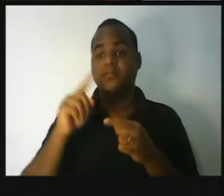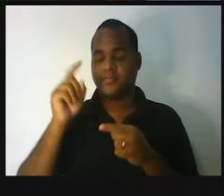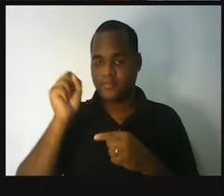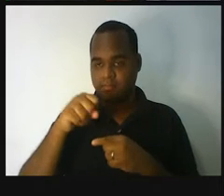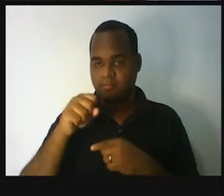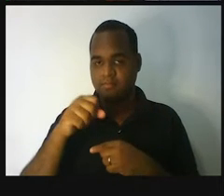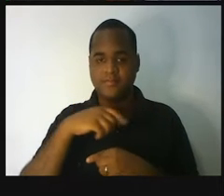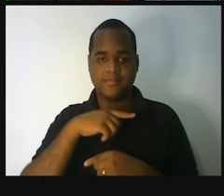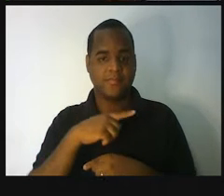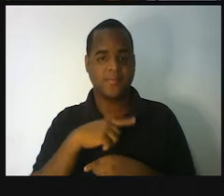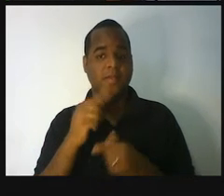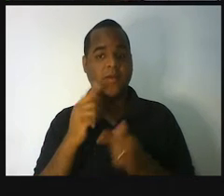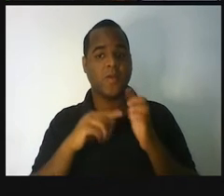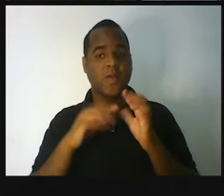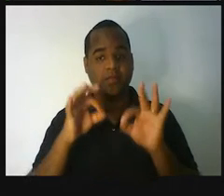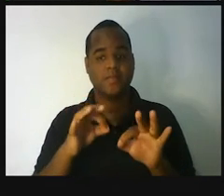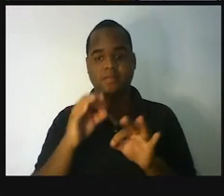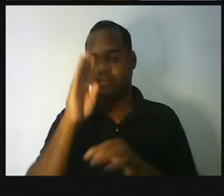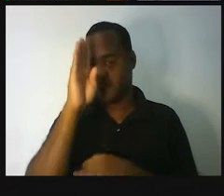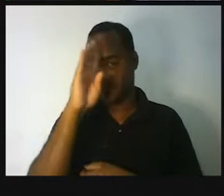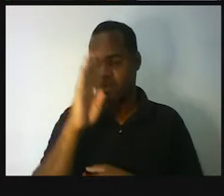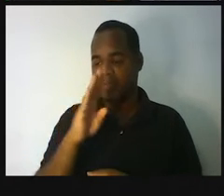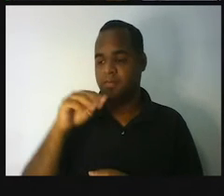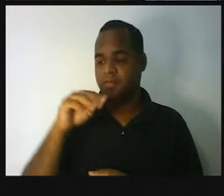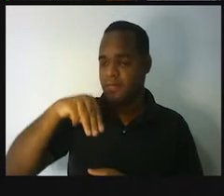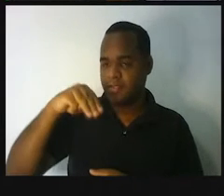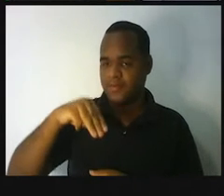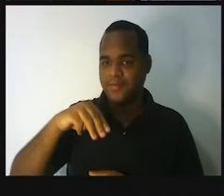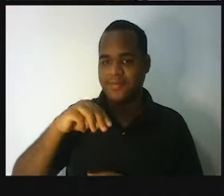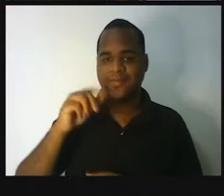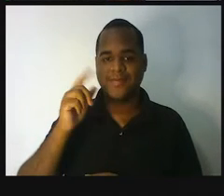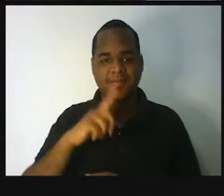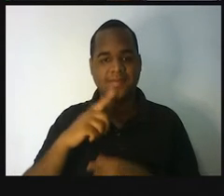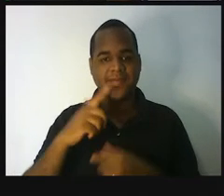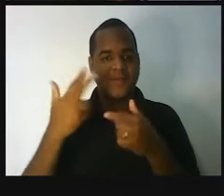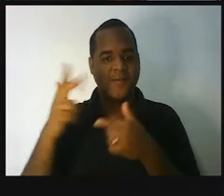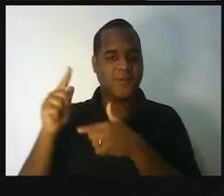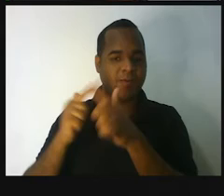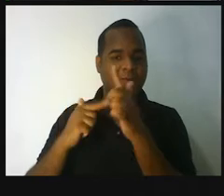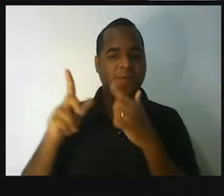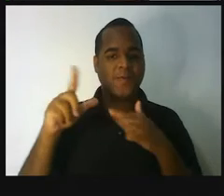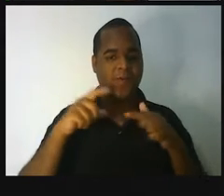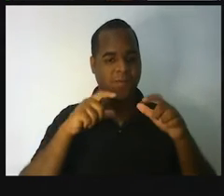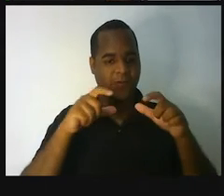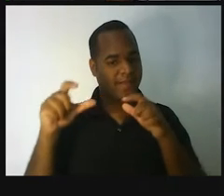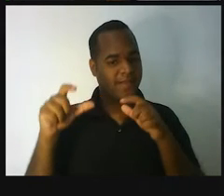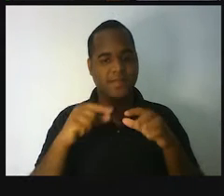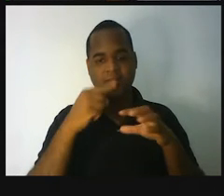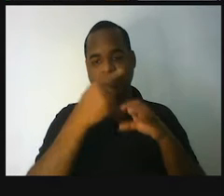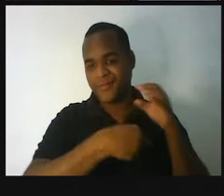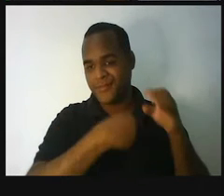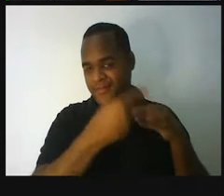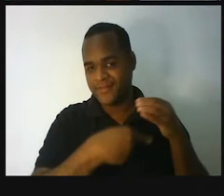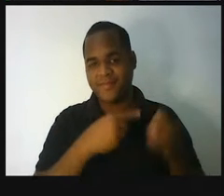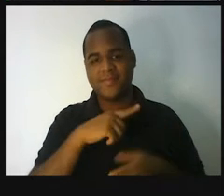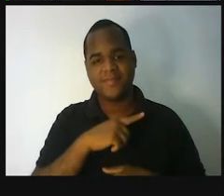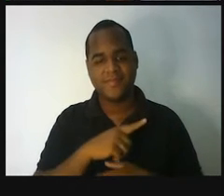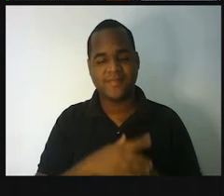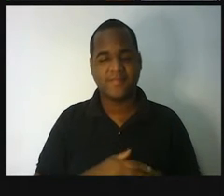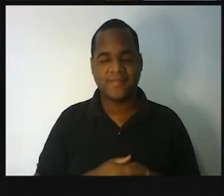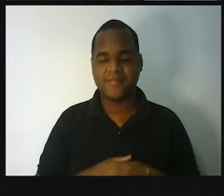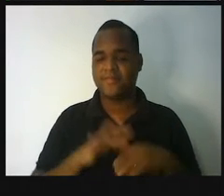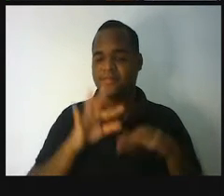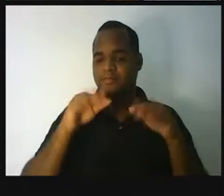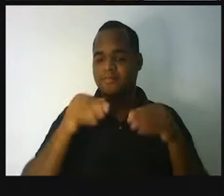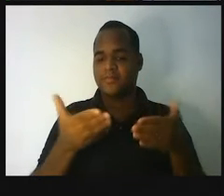Um metro aqui no Brasil é um metro em qualquer outro lugar do nosso planeta. Certo? E no final